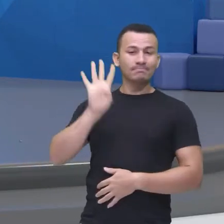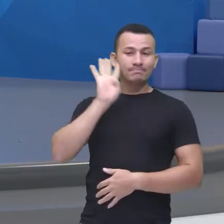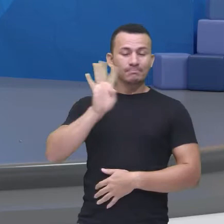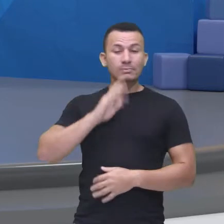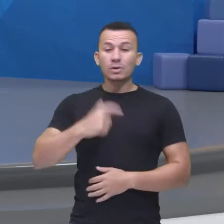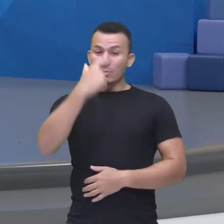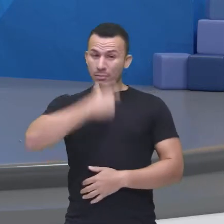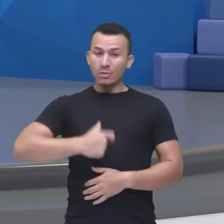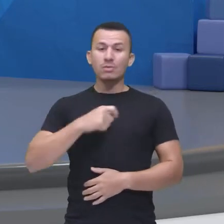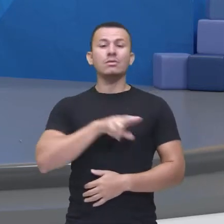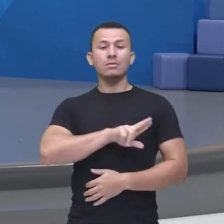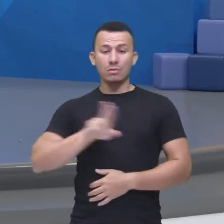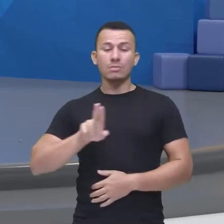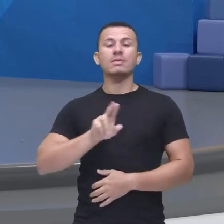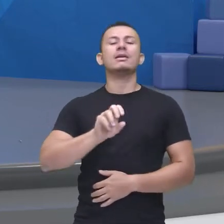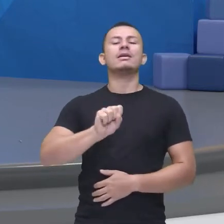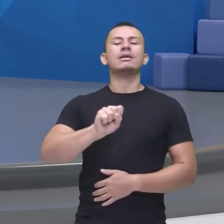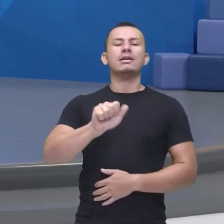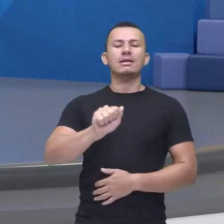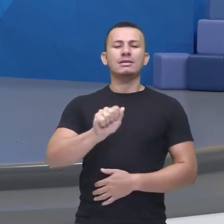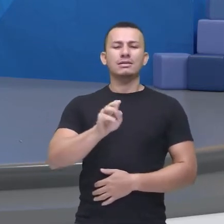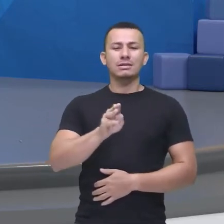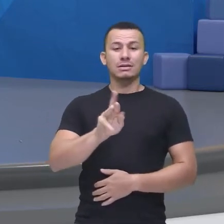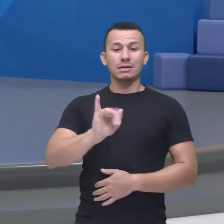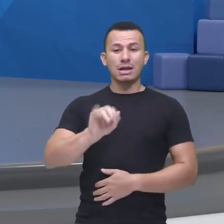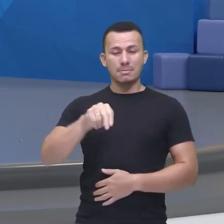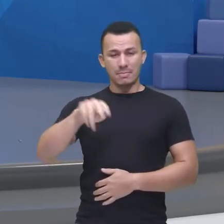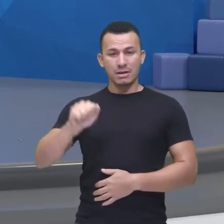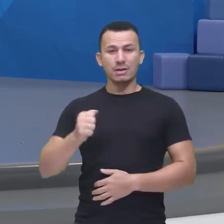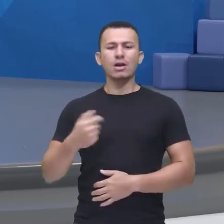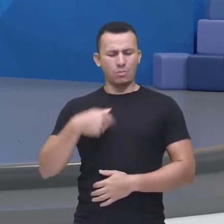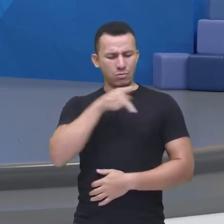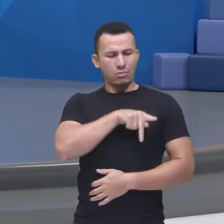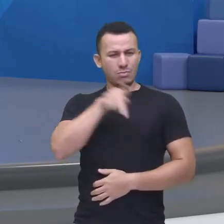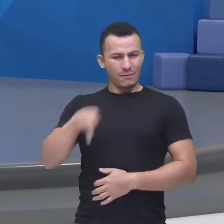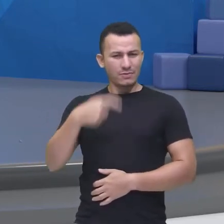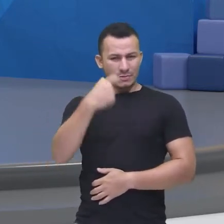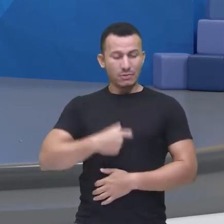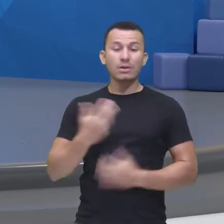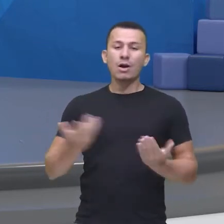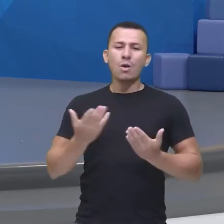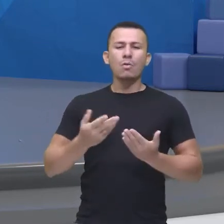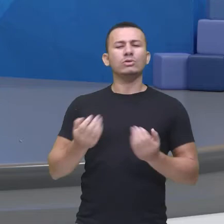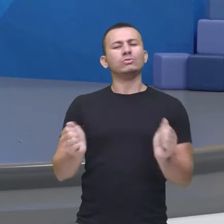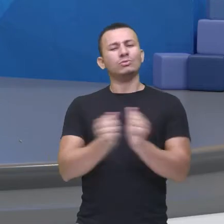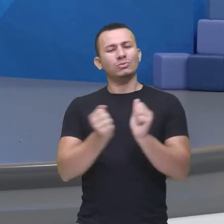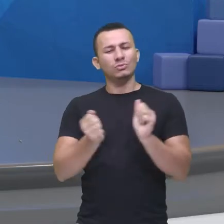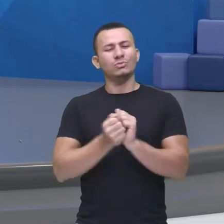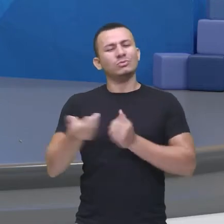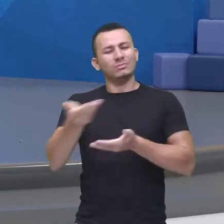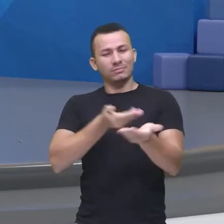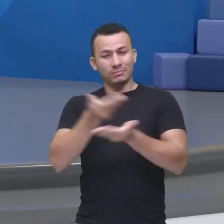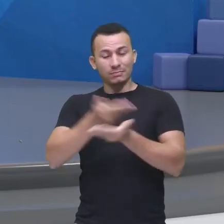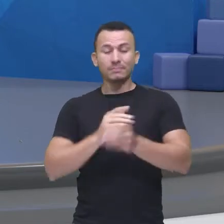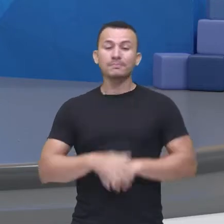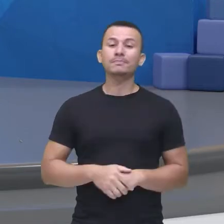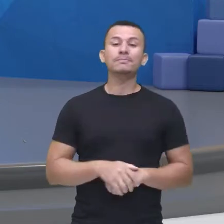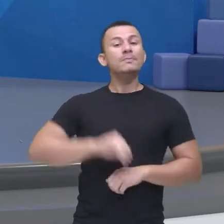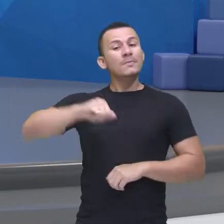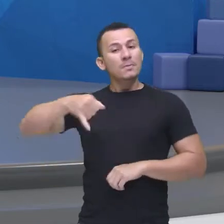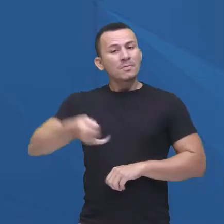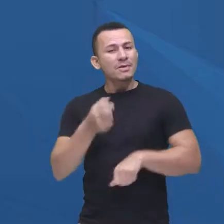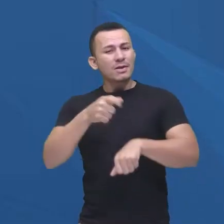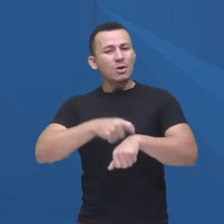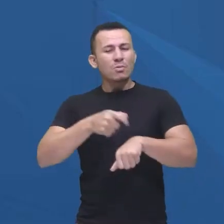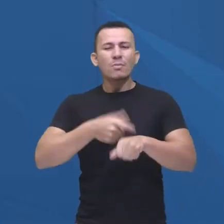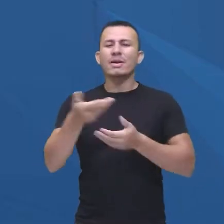chamo Sabrina Araújo, sou professora e vou conduzir esse momento aqui com vocês, tá bom? Então aproveitem, tá? Para a